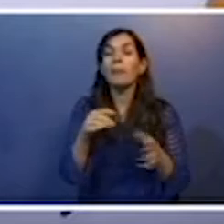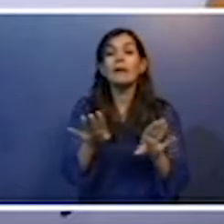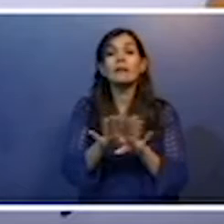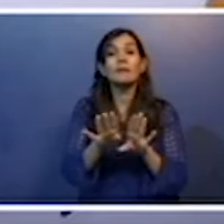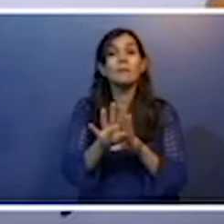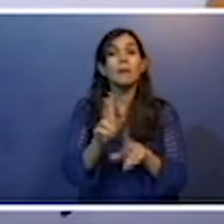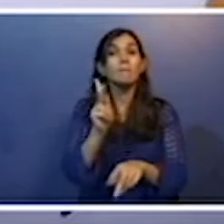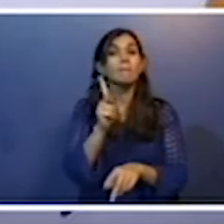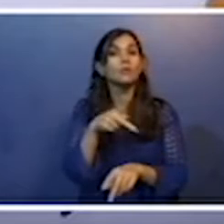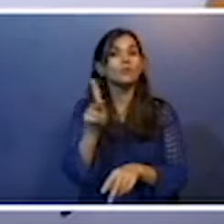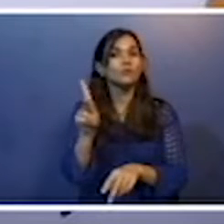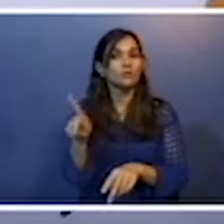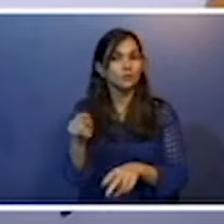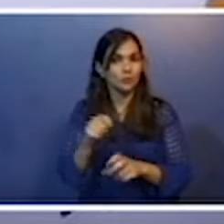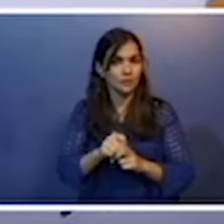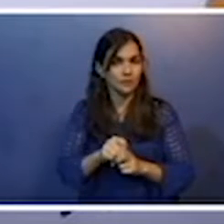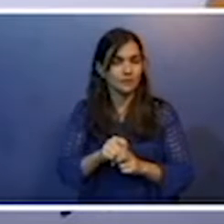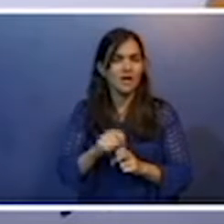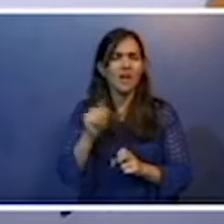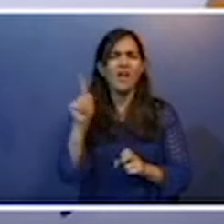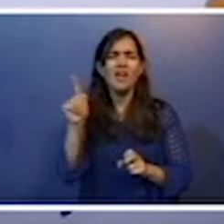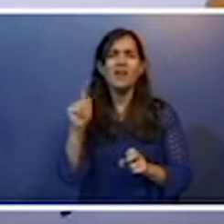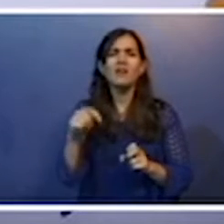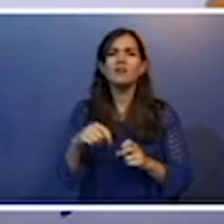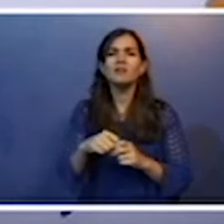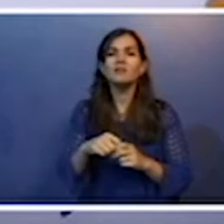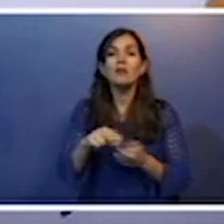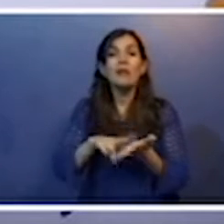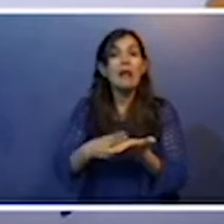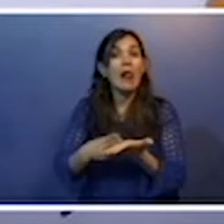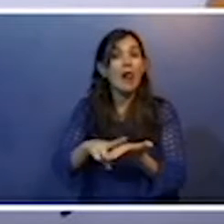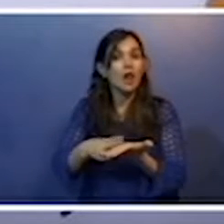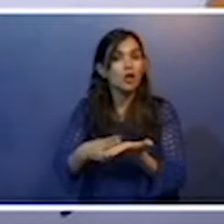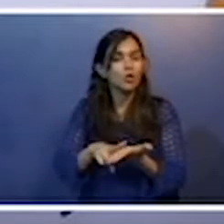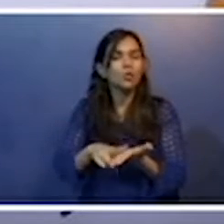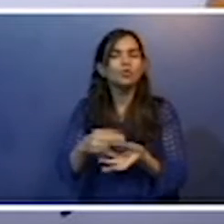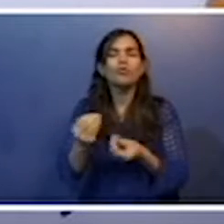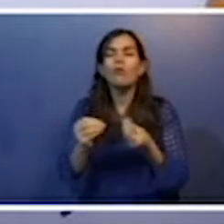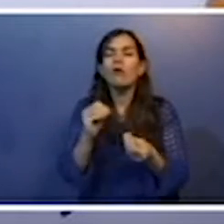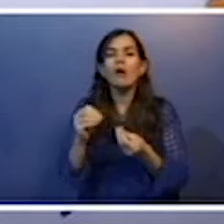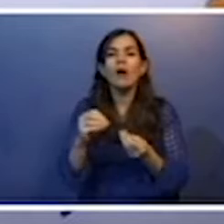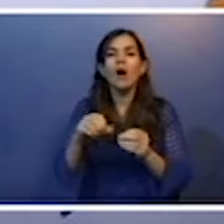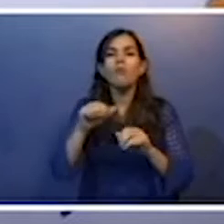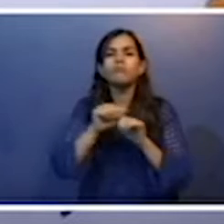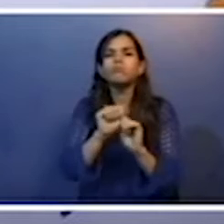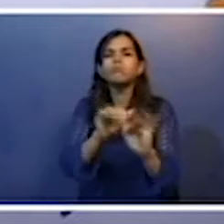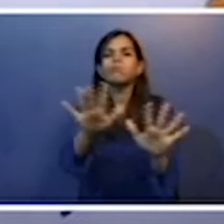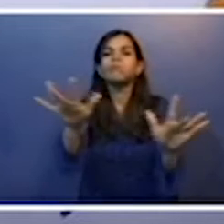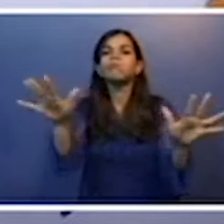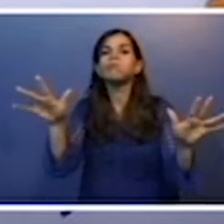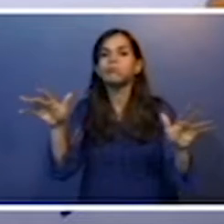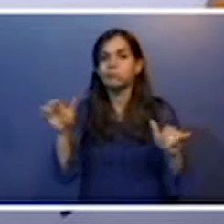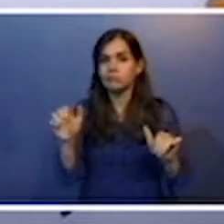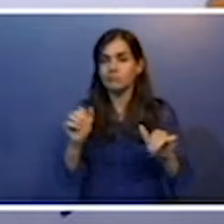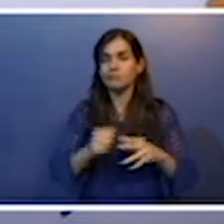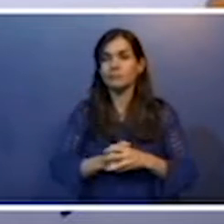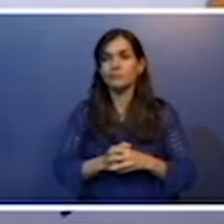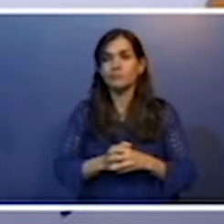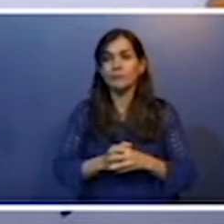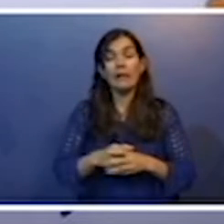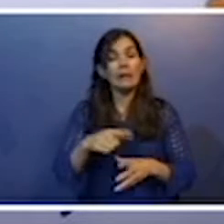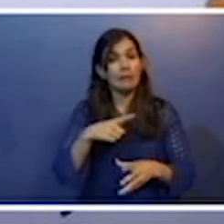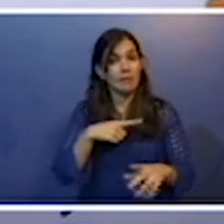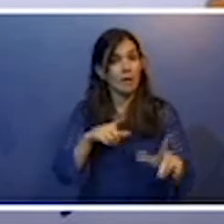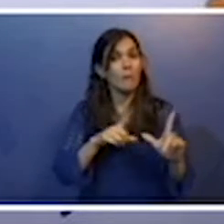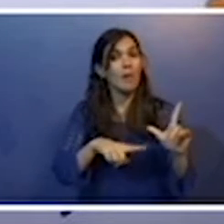professores. Traduzem as descobertas dos pesquisadores para o público em geral. Usam uma